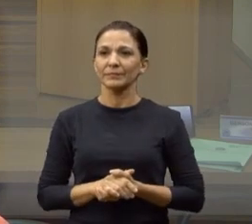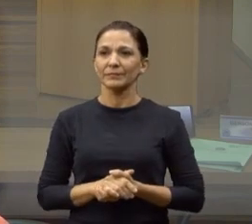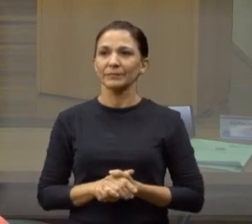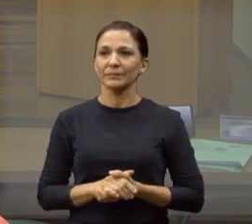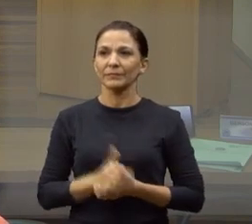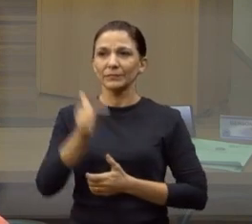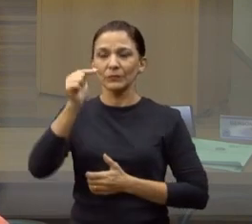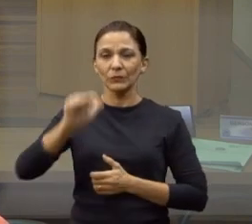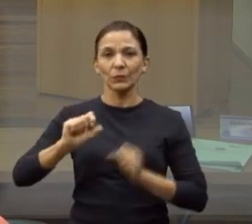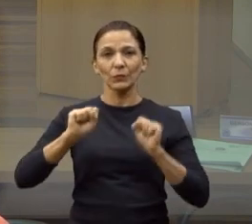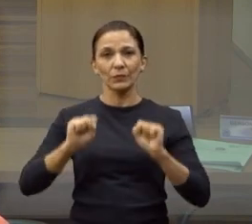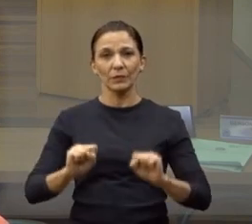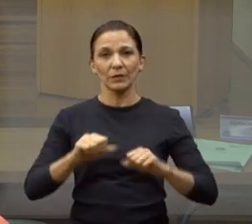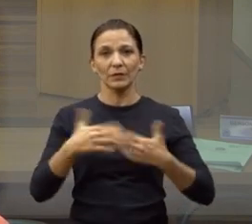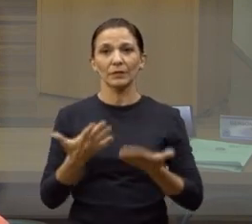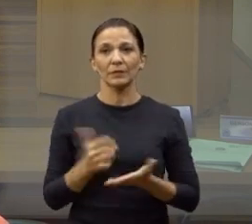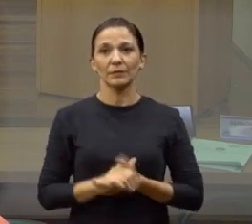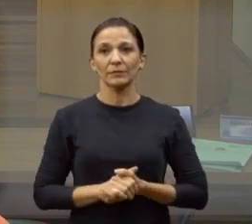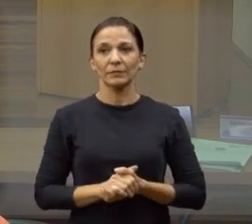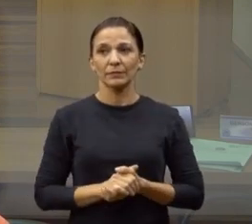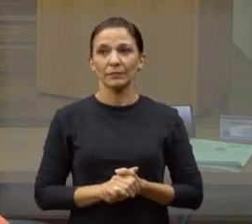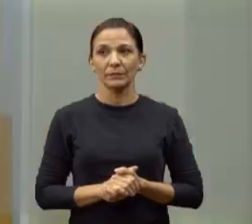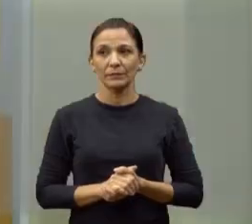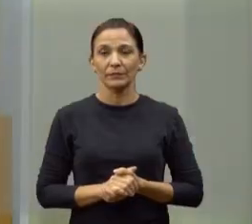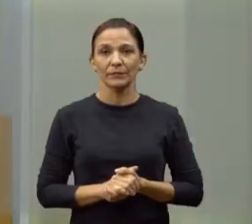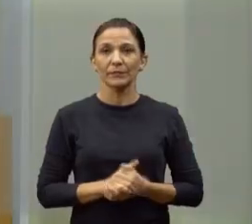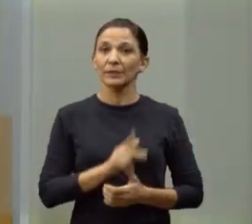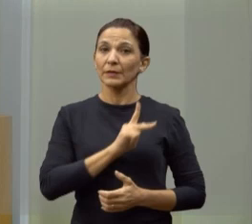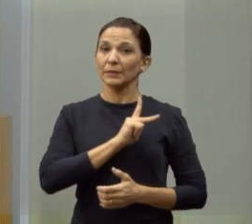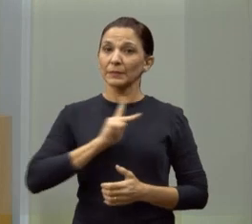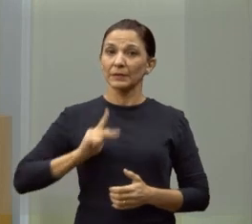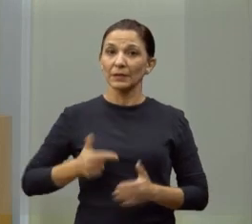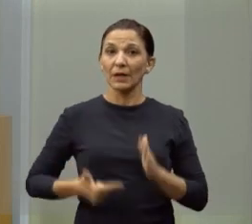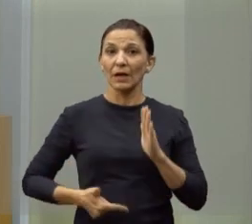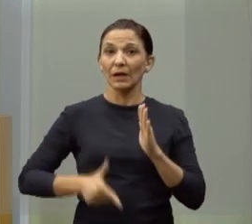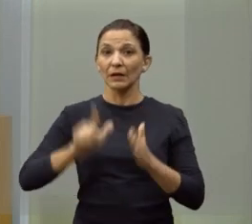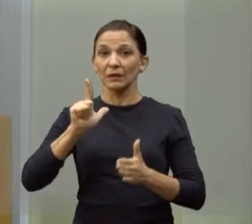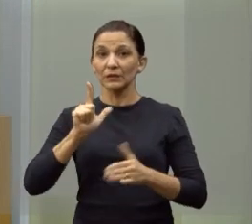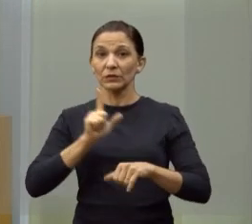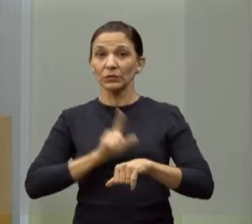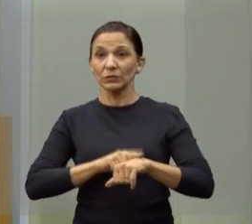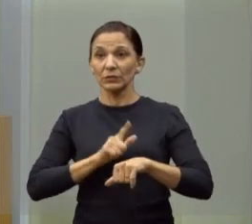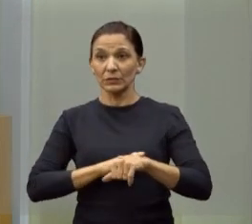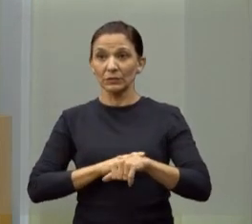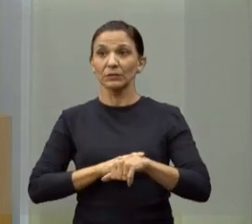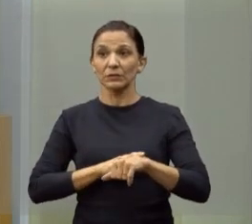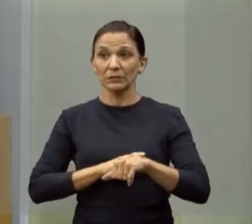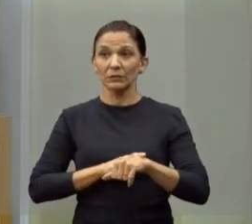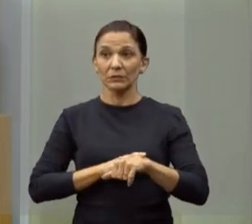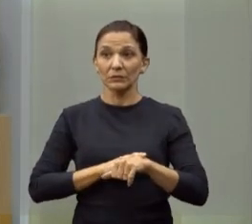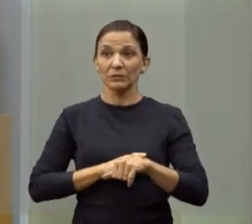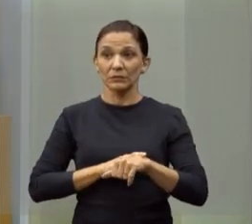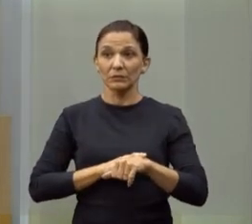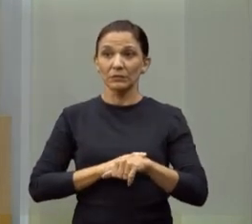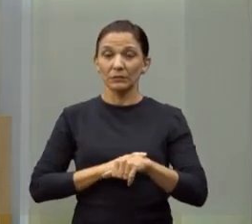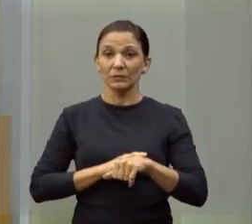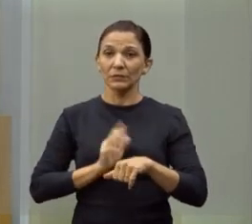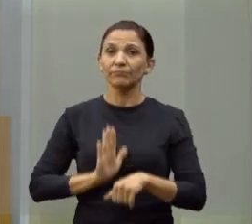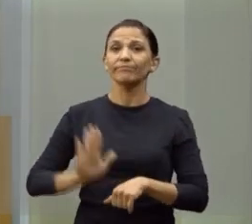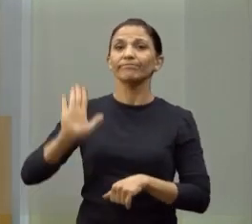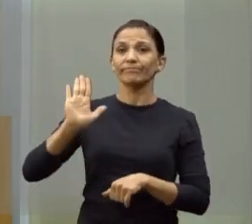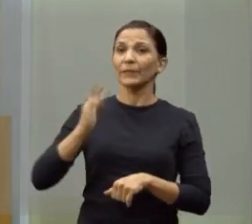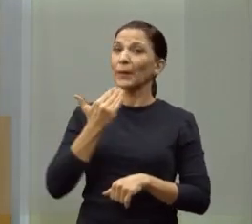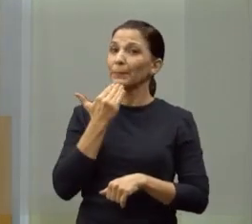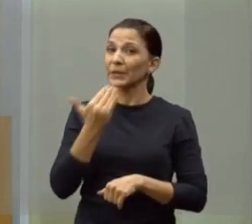vereadora, por eu continuar. Presidente, antes de iniciar a retomada do meu tempo, quero uma questão de ordem.